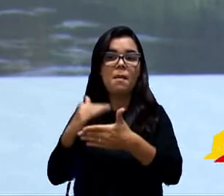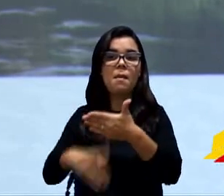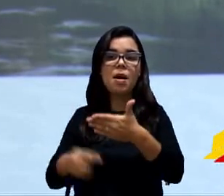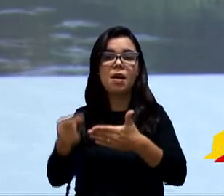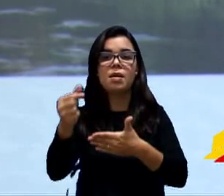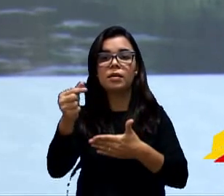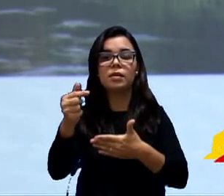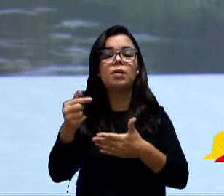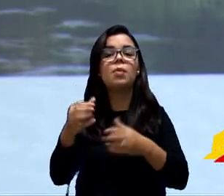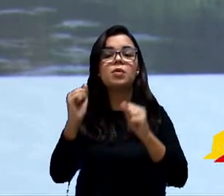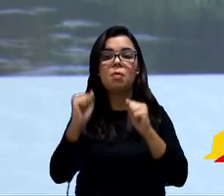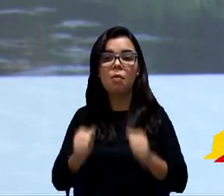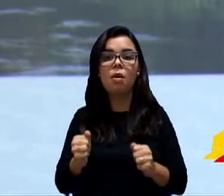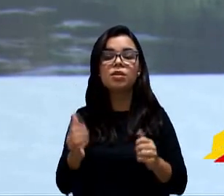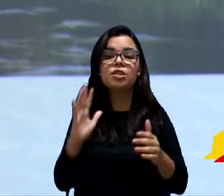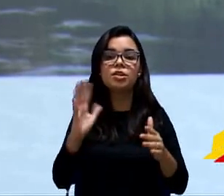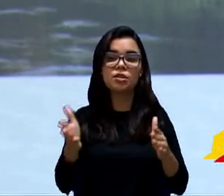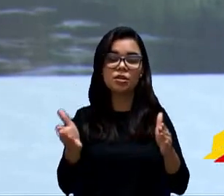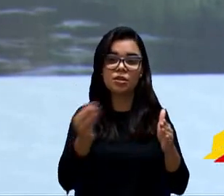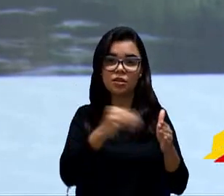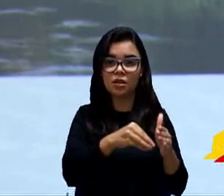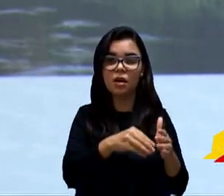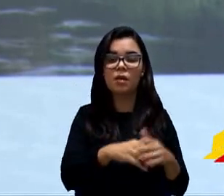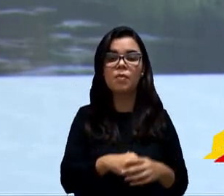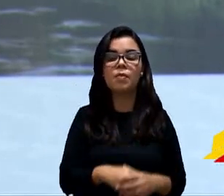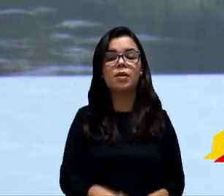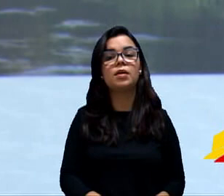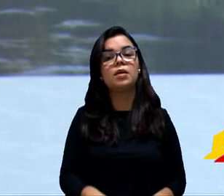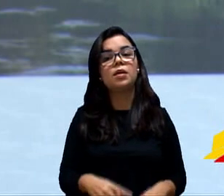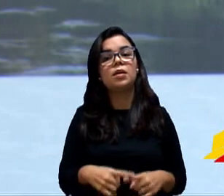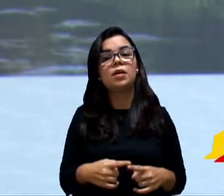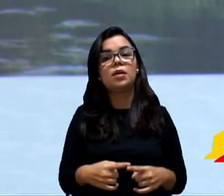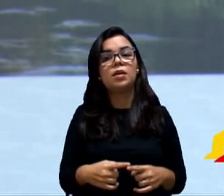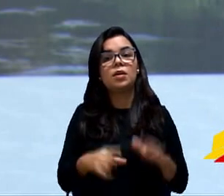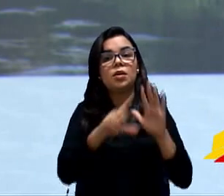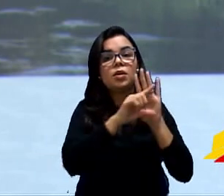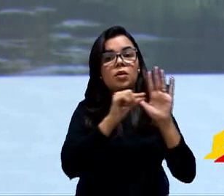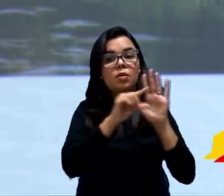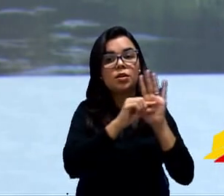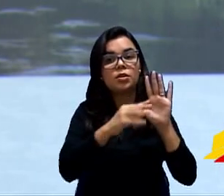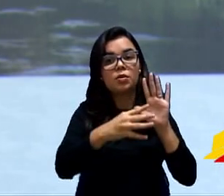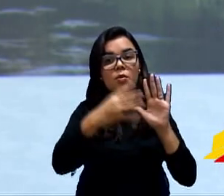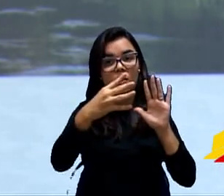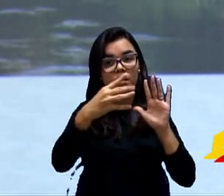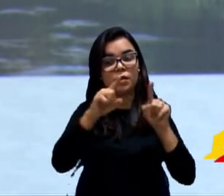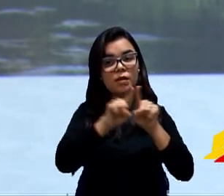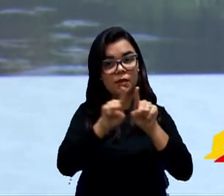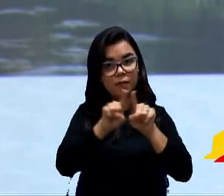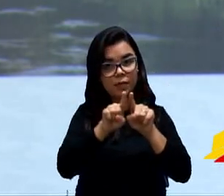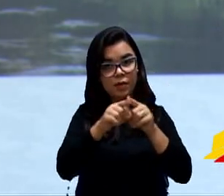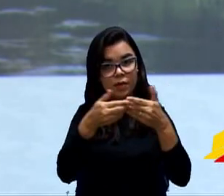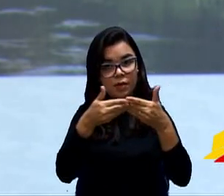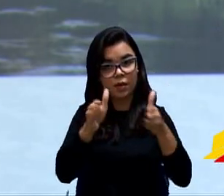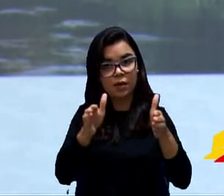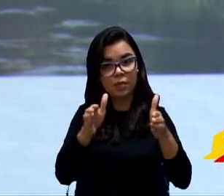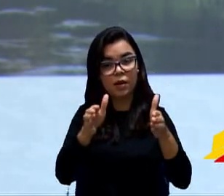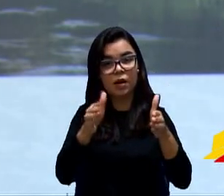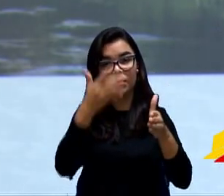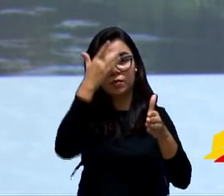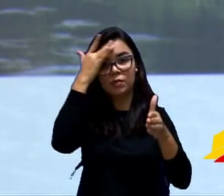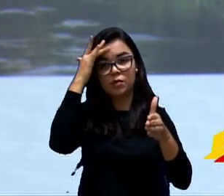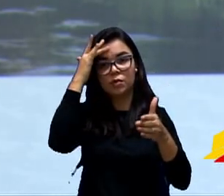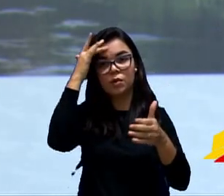Então, eles podem entrar já. E o artigo 4º também abre a oportunidade para que os titulares